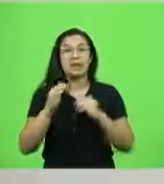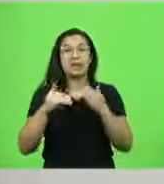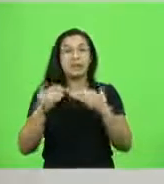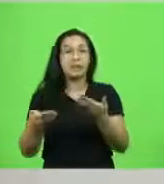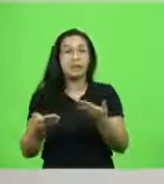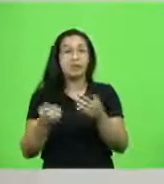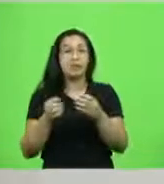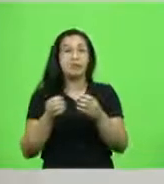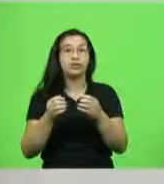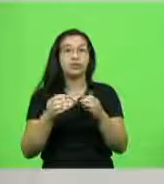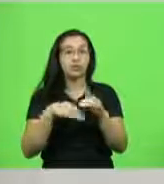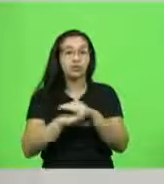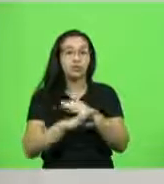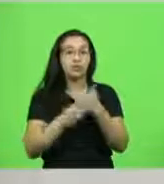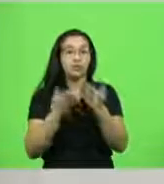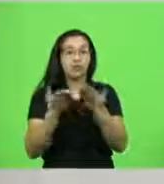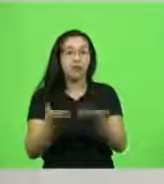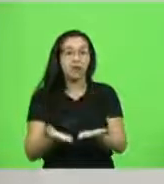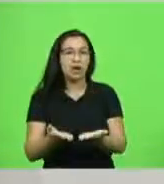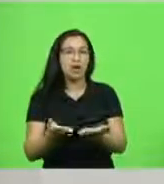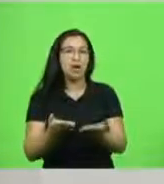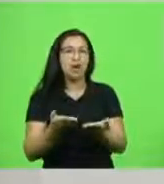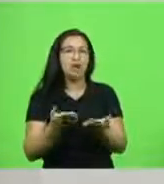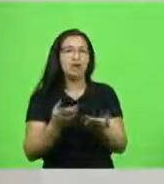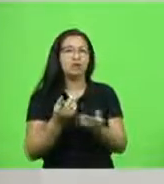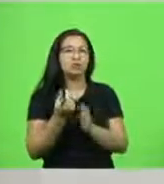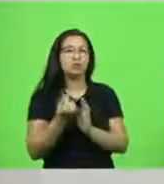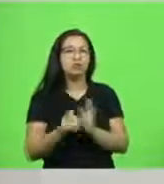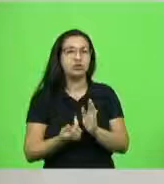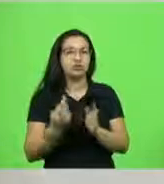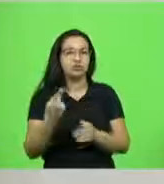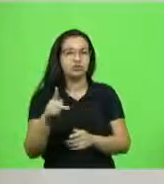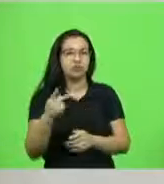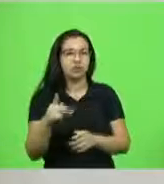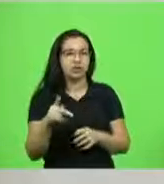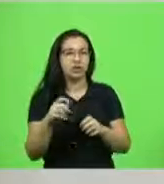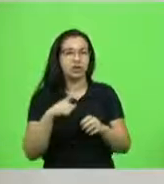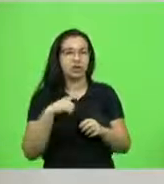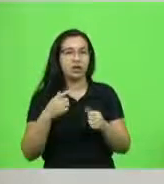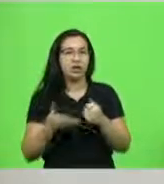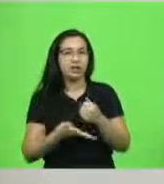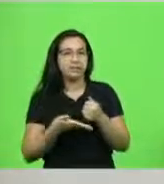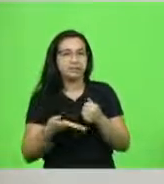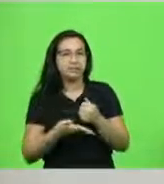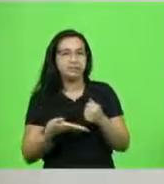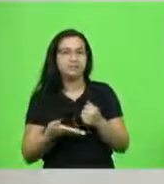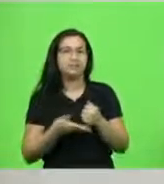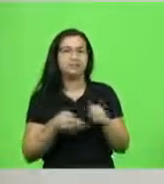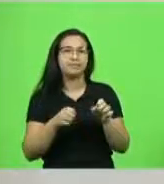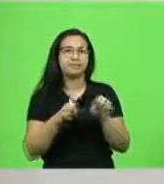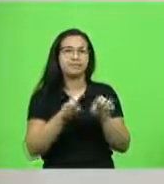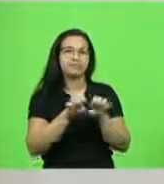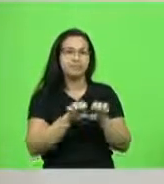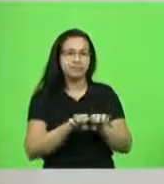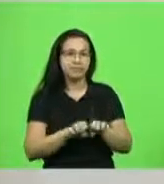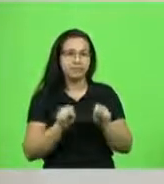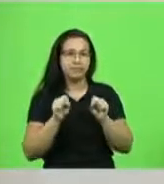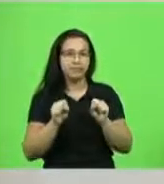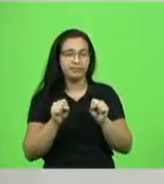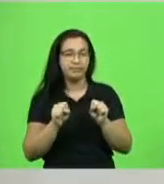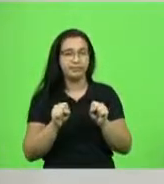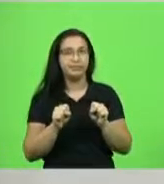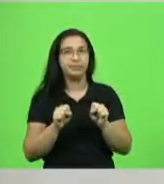base para poder montar um empreendimento, montar alguma coisa, sair dessa vida do crime, porque ele vai fazer o que ele sabe fazer,